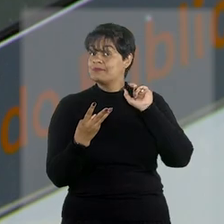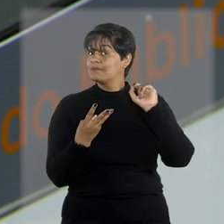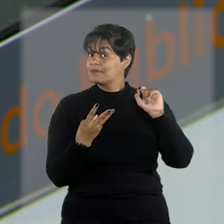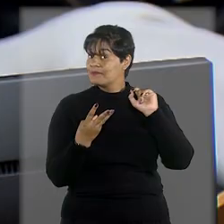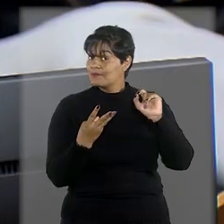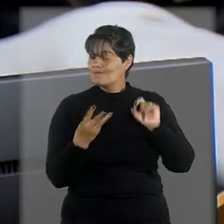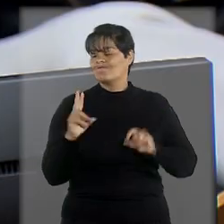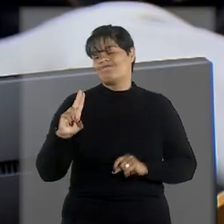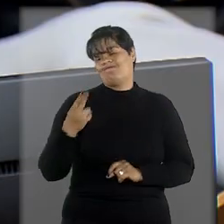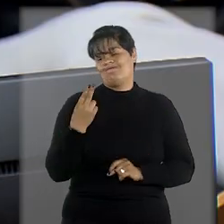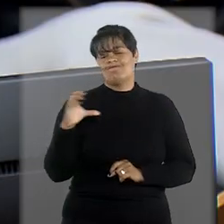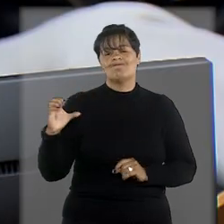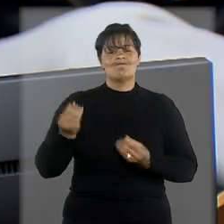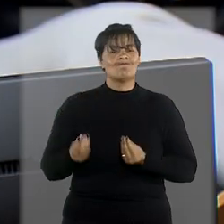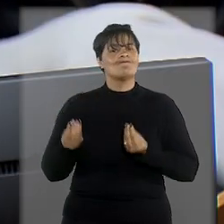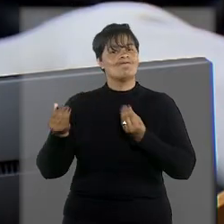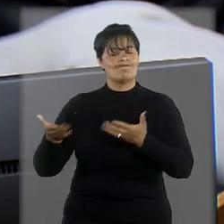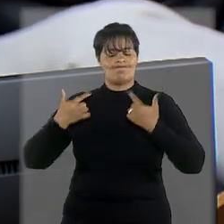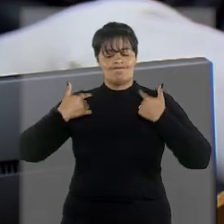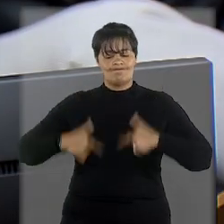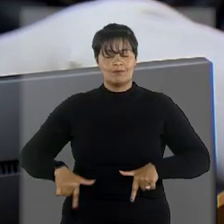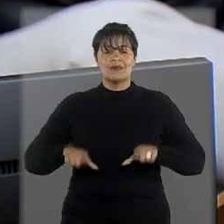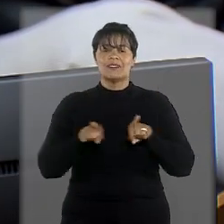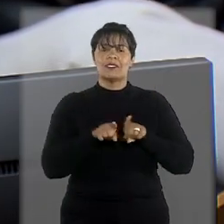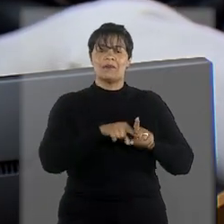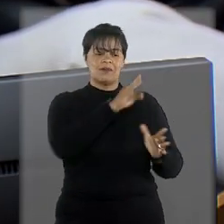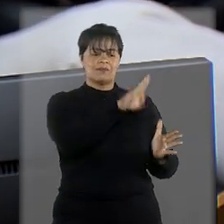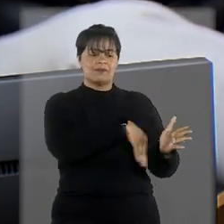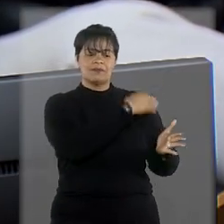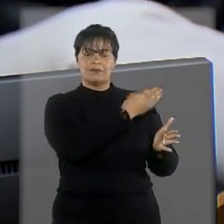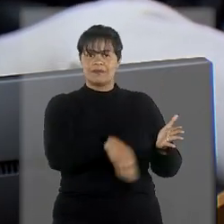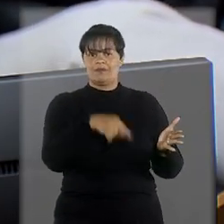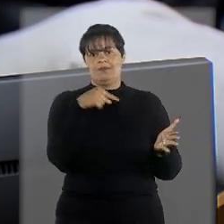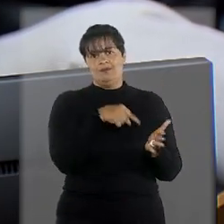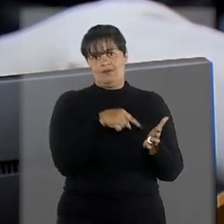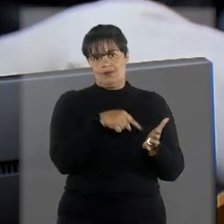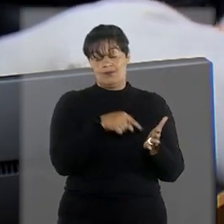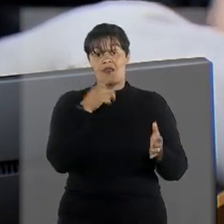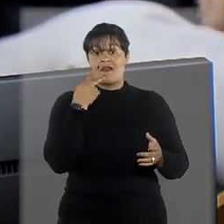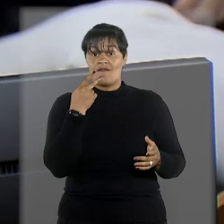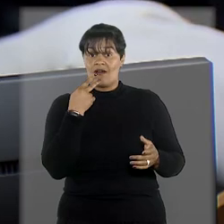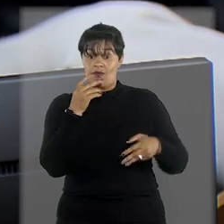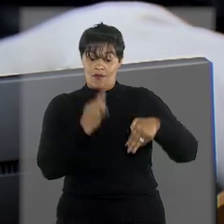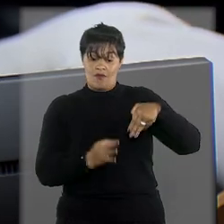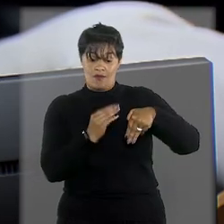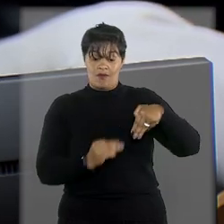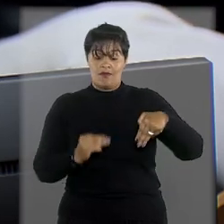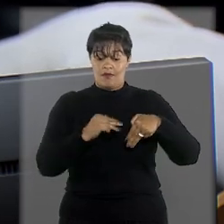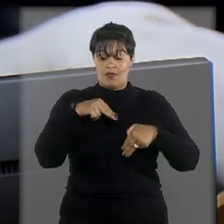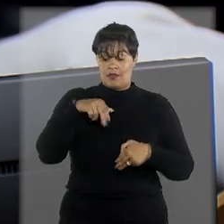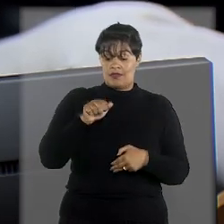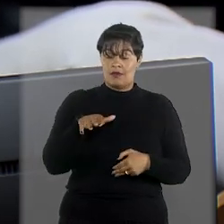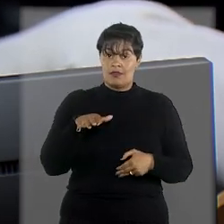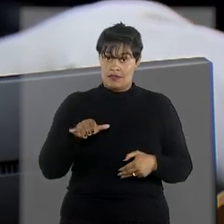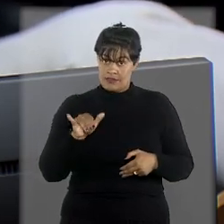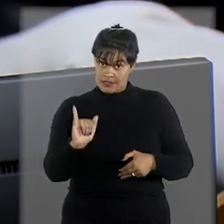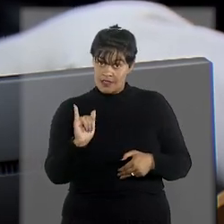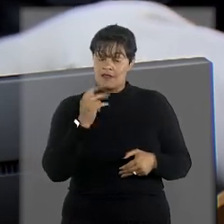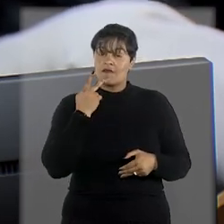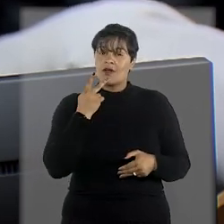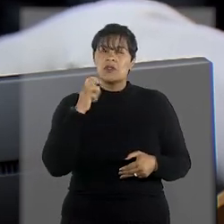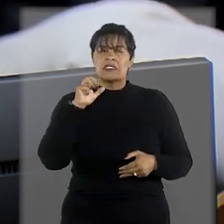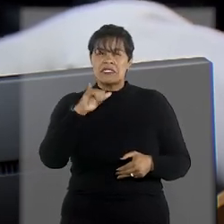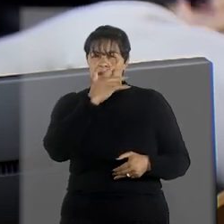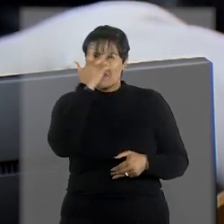intimação. A relatora, ministra Nancy Andrigui, destacou o precedente da Corte Especial de que não configura comparecimento